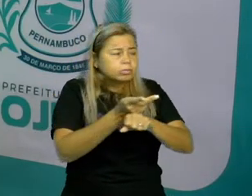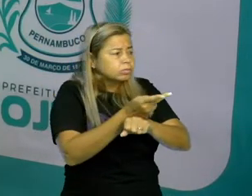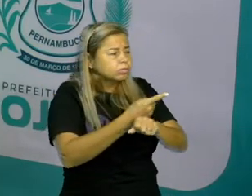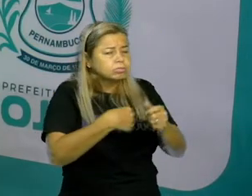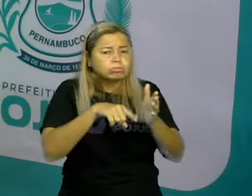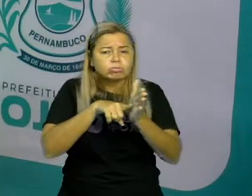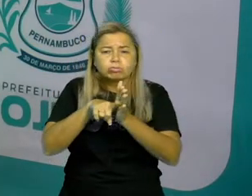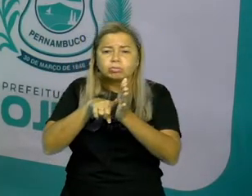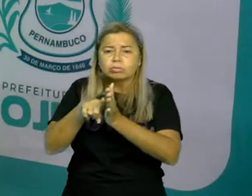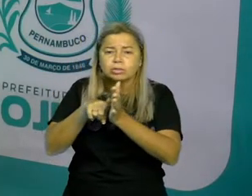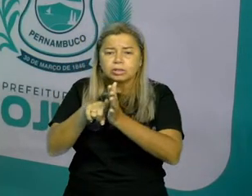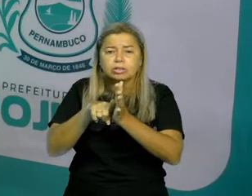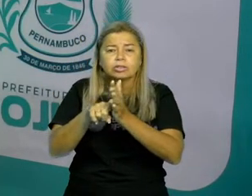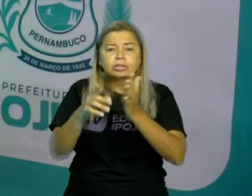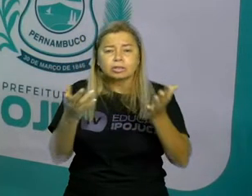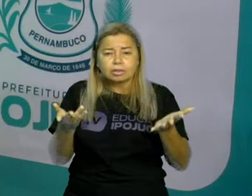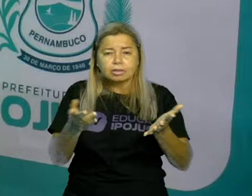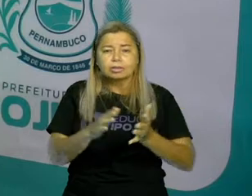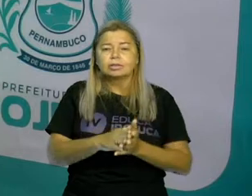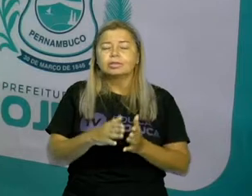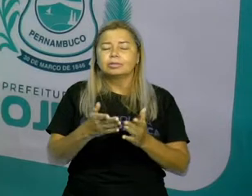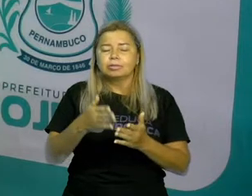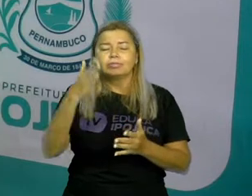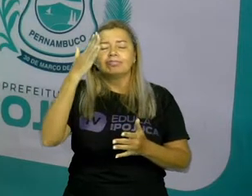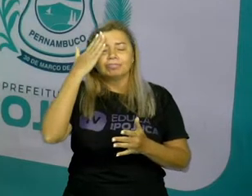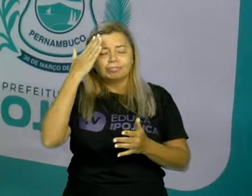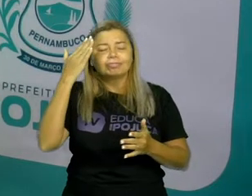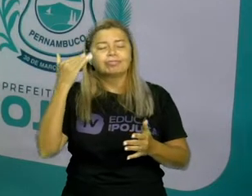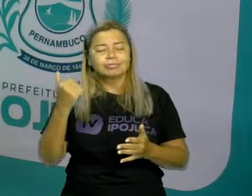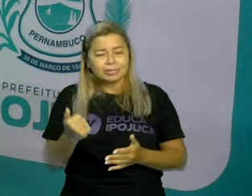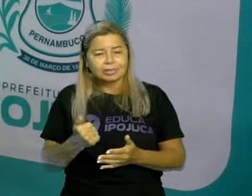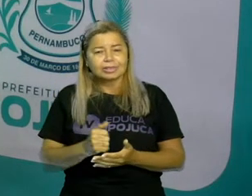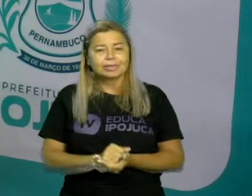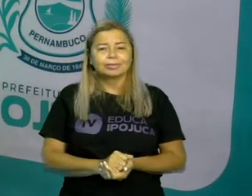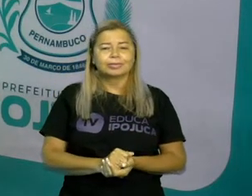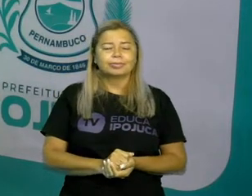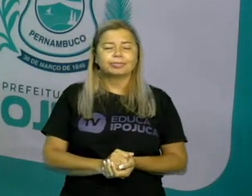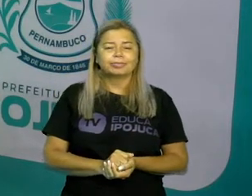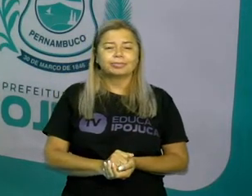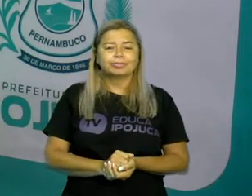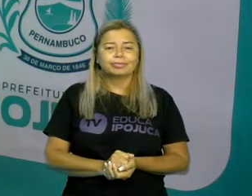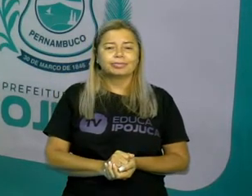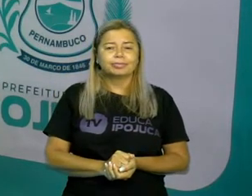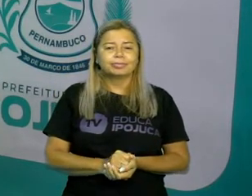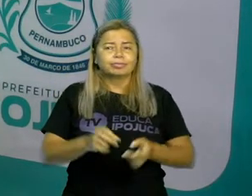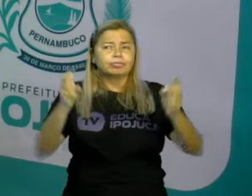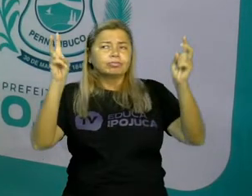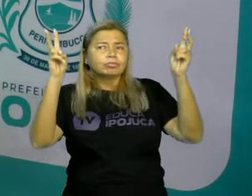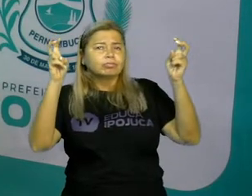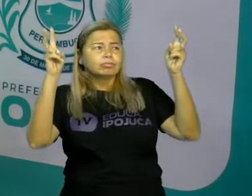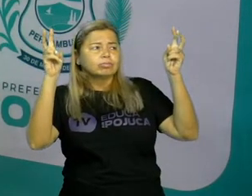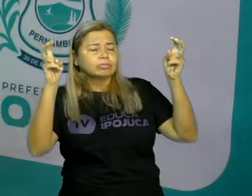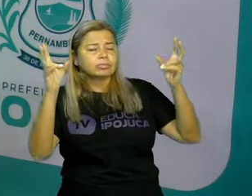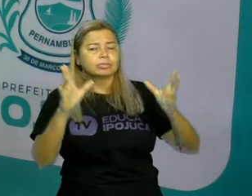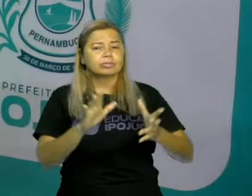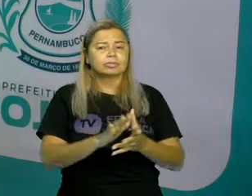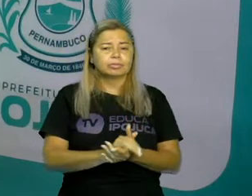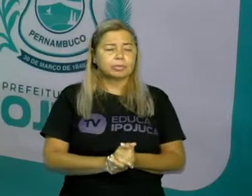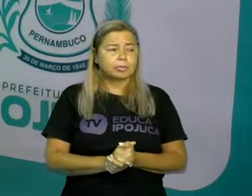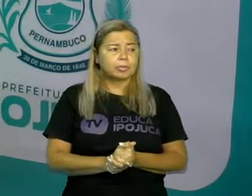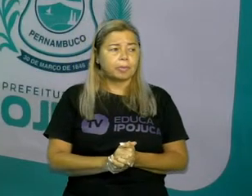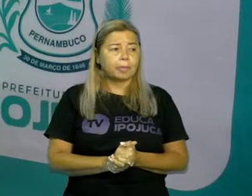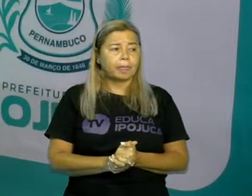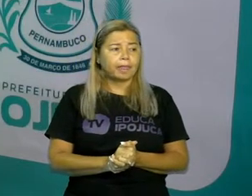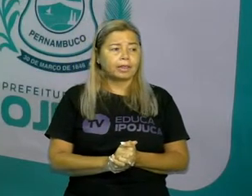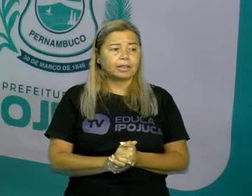e acabamos sabendo sobre um determinado assunto. Então, com uma